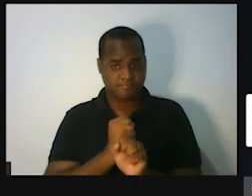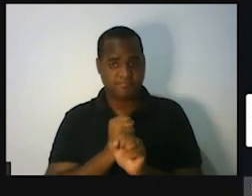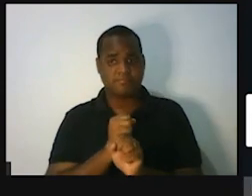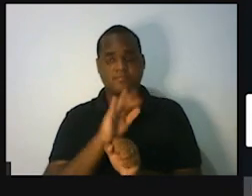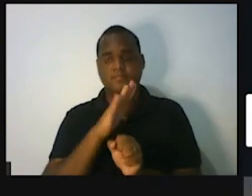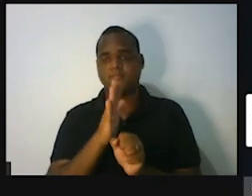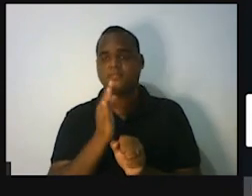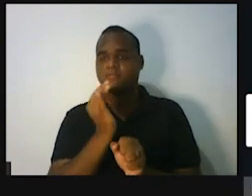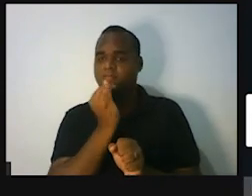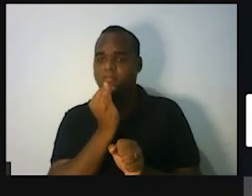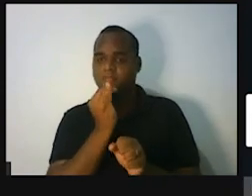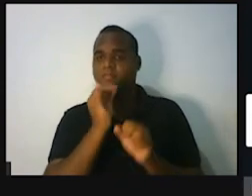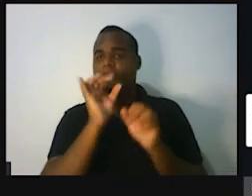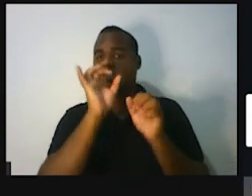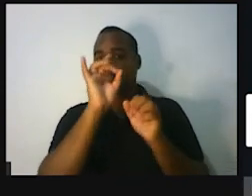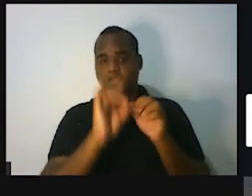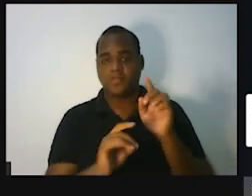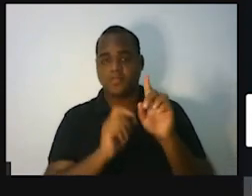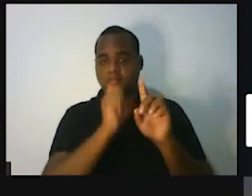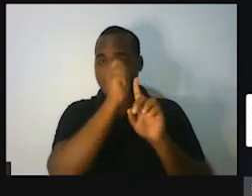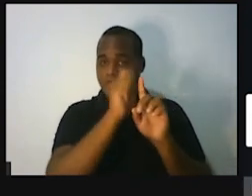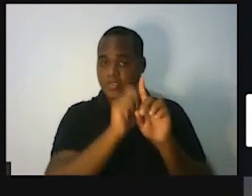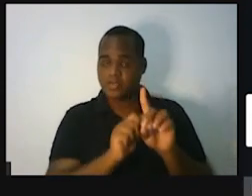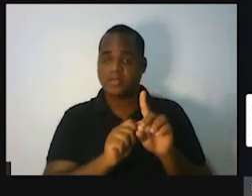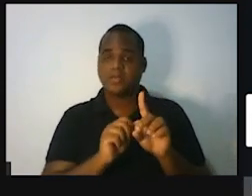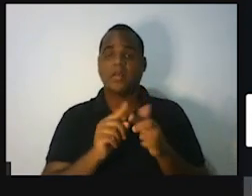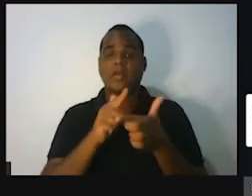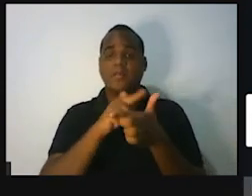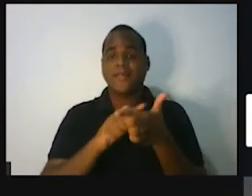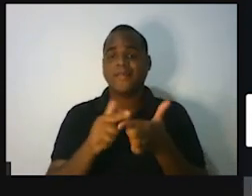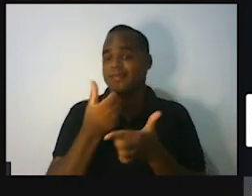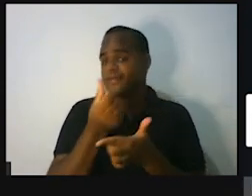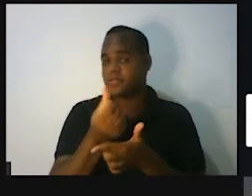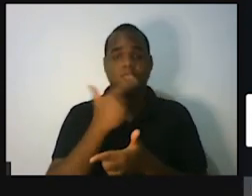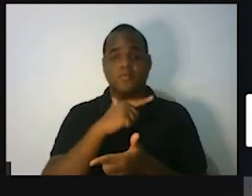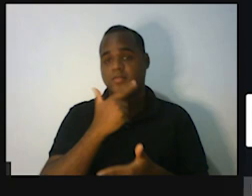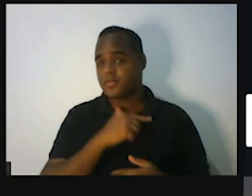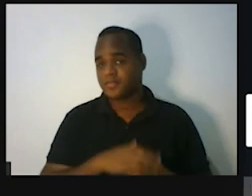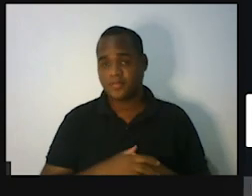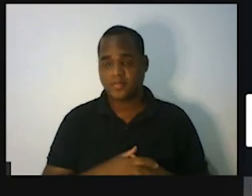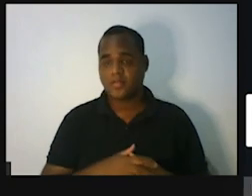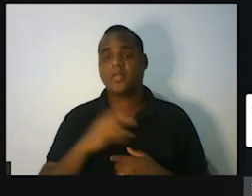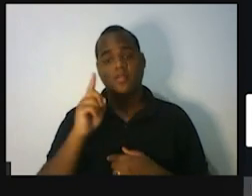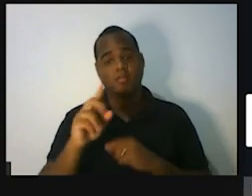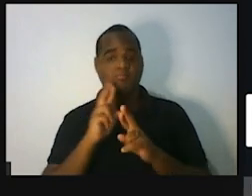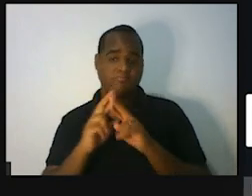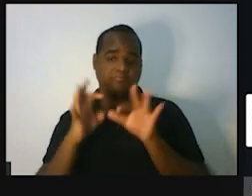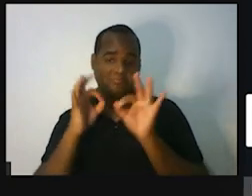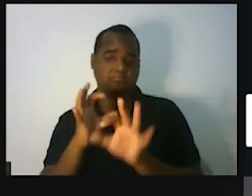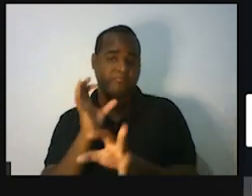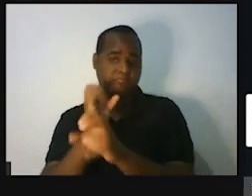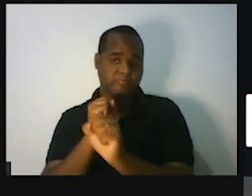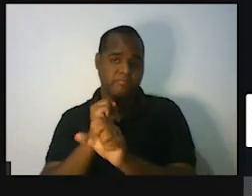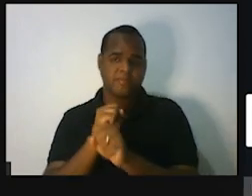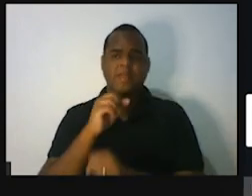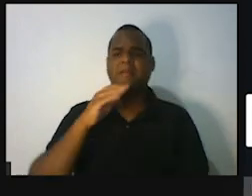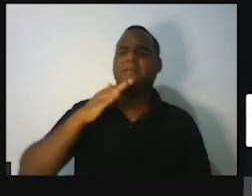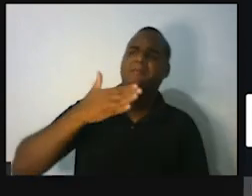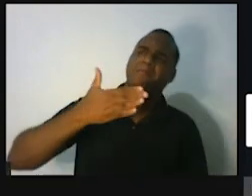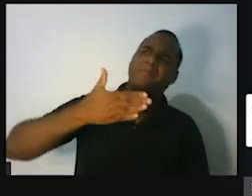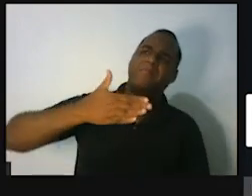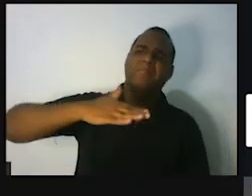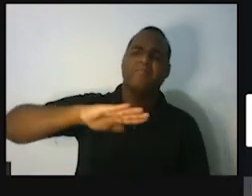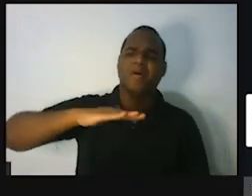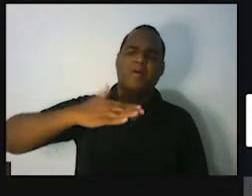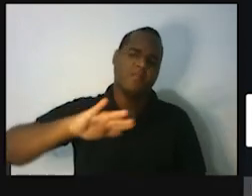consumo de energia dos seis meses e depois divide por seis. O resultado vai ser o mais ou menos